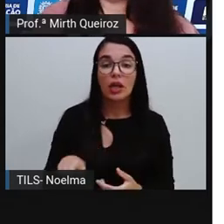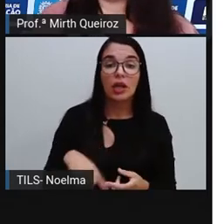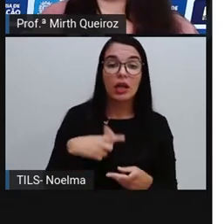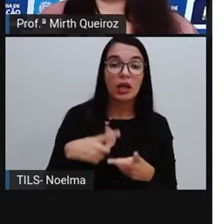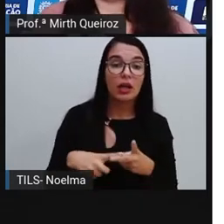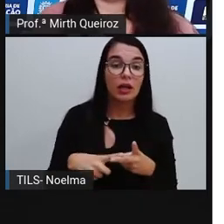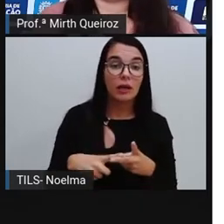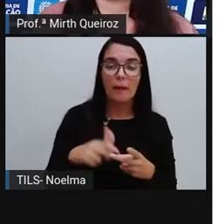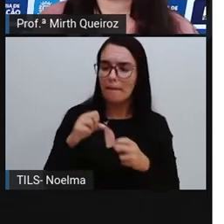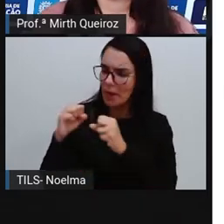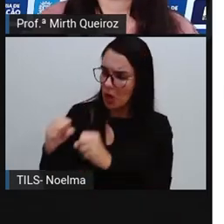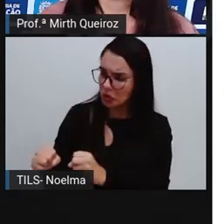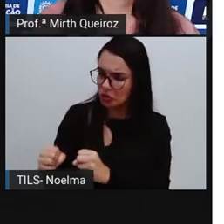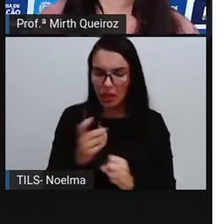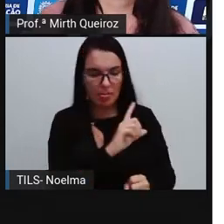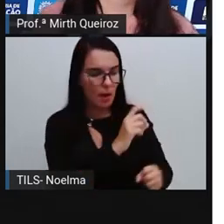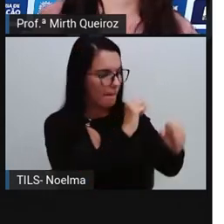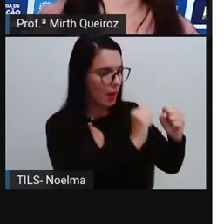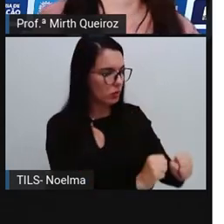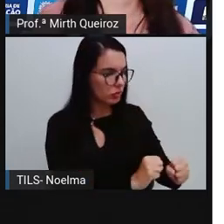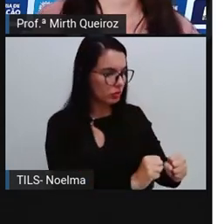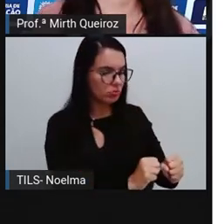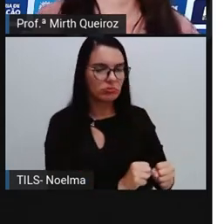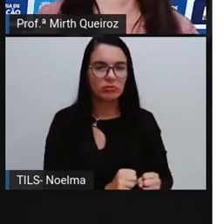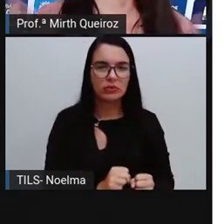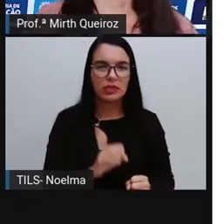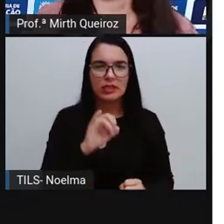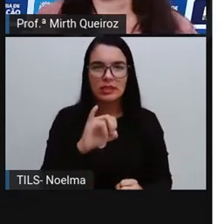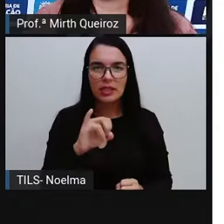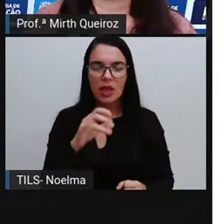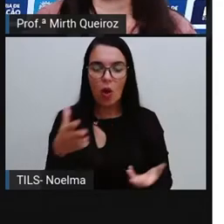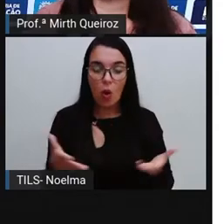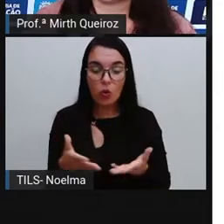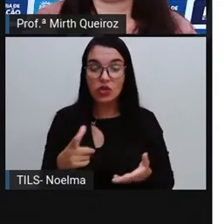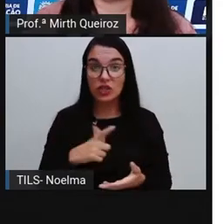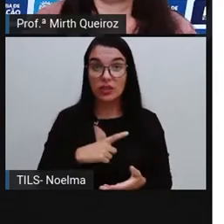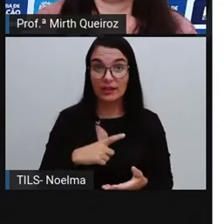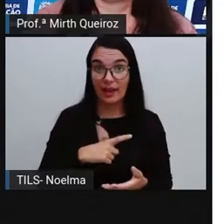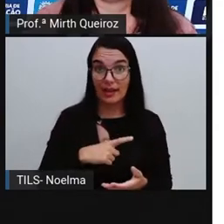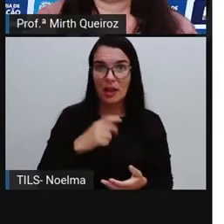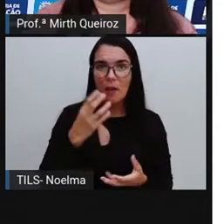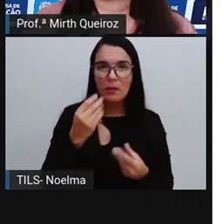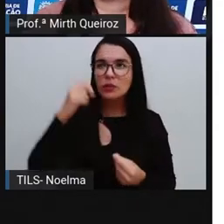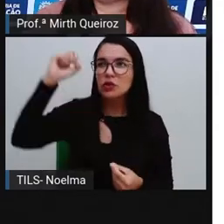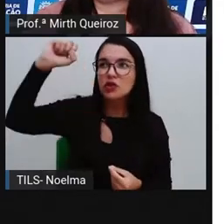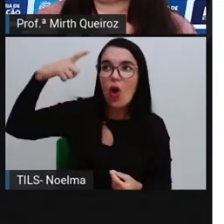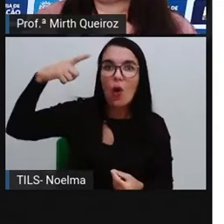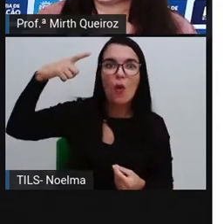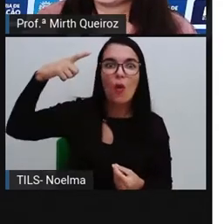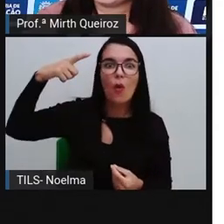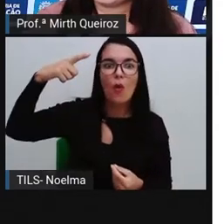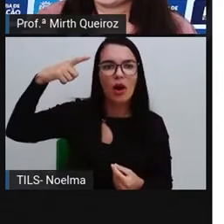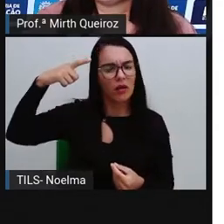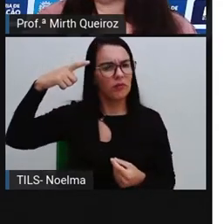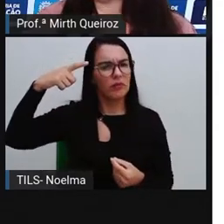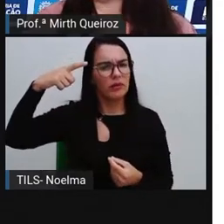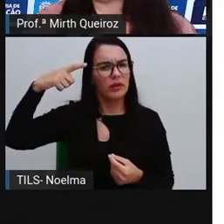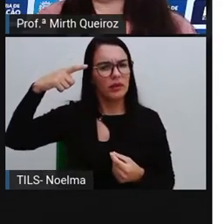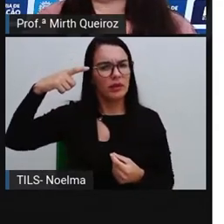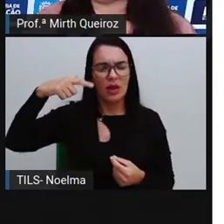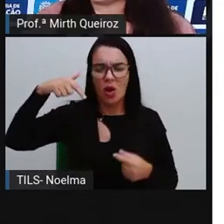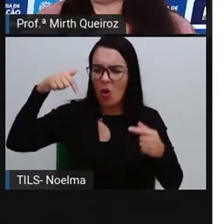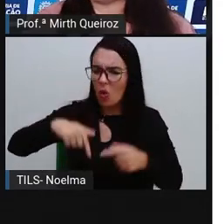Impossível ou possível, por exemplo, se hoje está um dia de sol, muito sol, a gente pode dizer assim, é